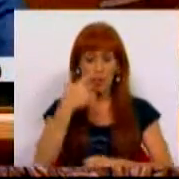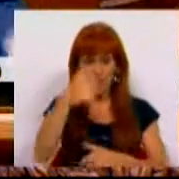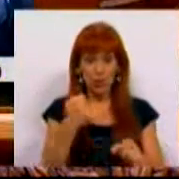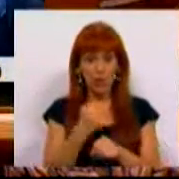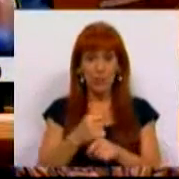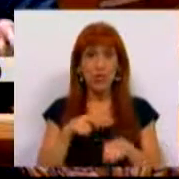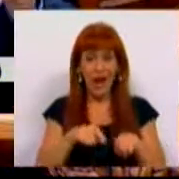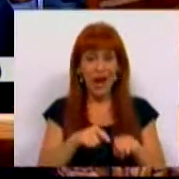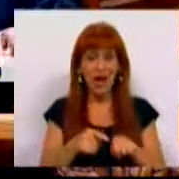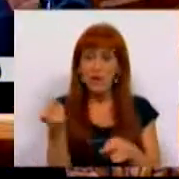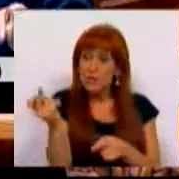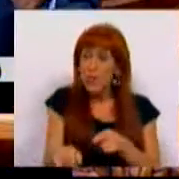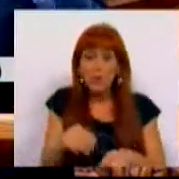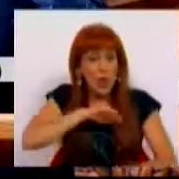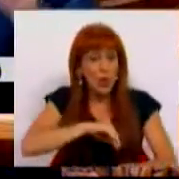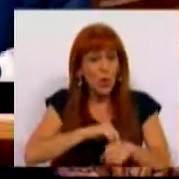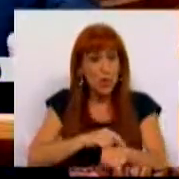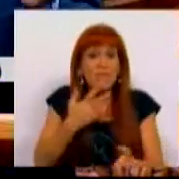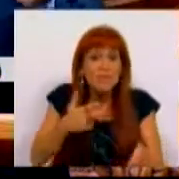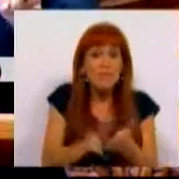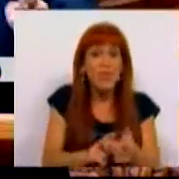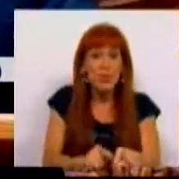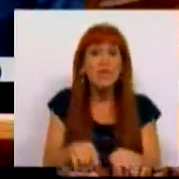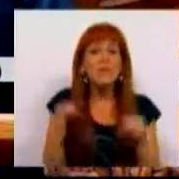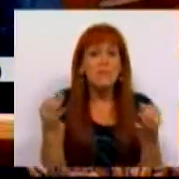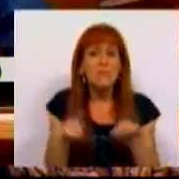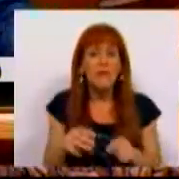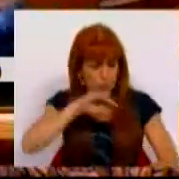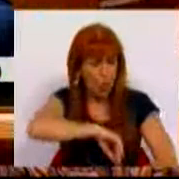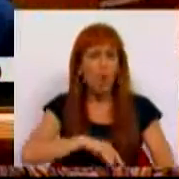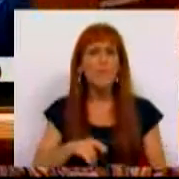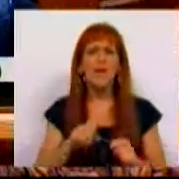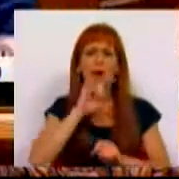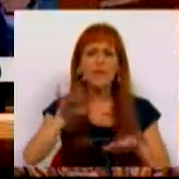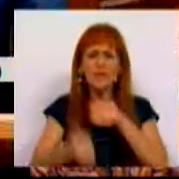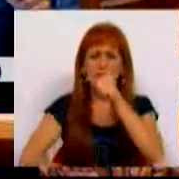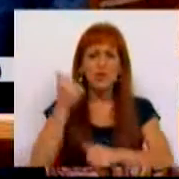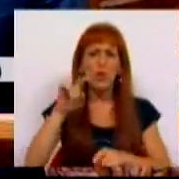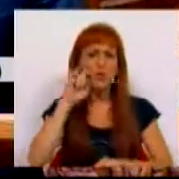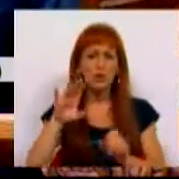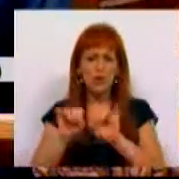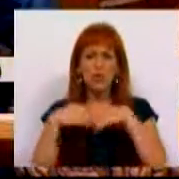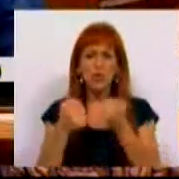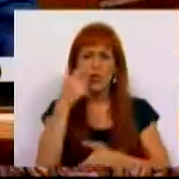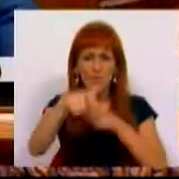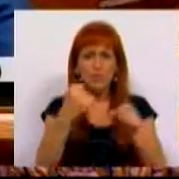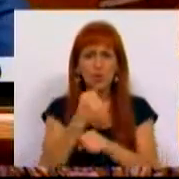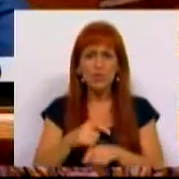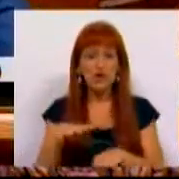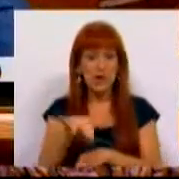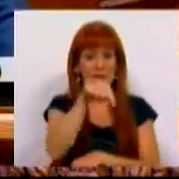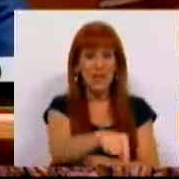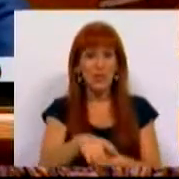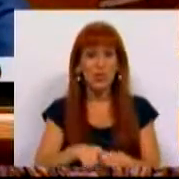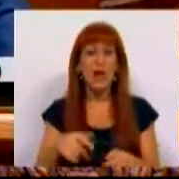trabalhadores para que estas incidam sobre o rendimento real efetivamente ao ferido. É possível melhorar a proteção social dos trabalhadores nestas